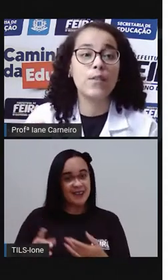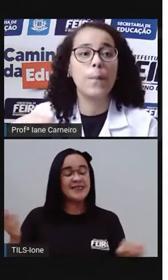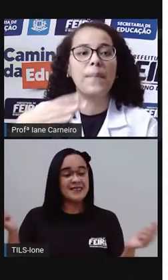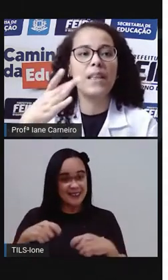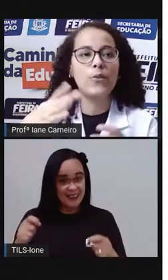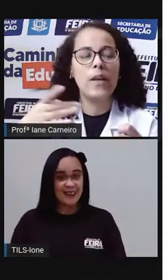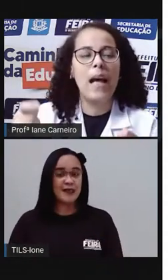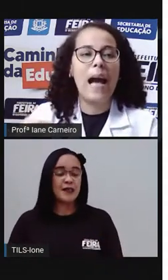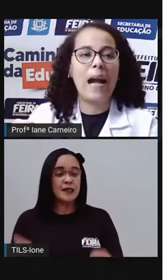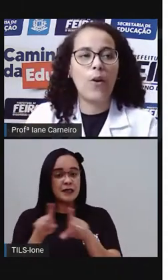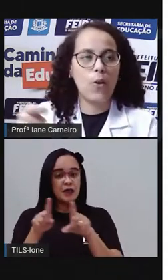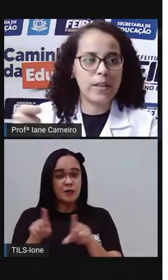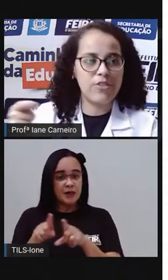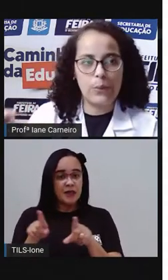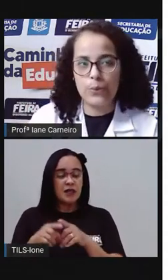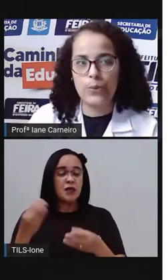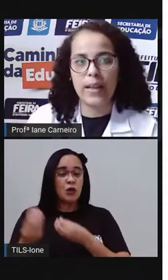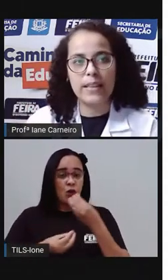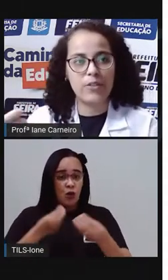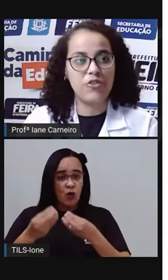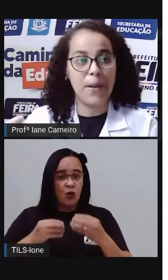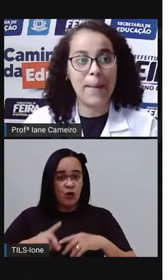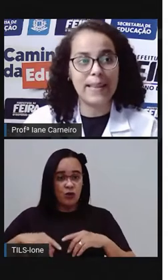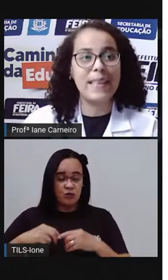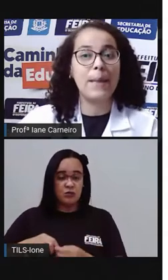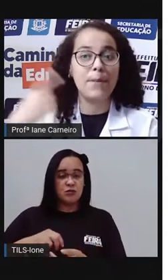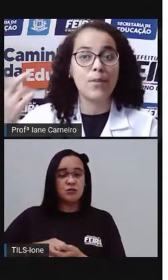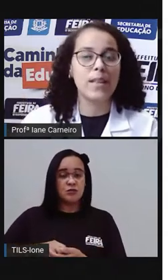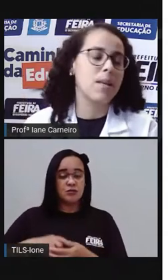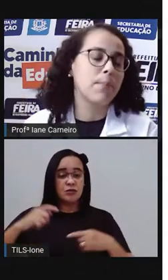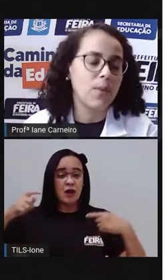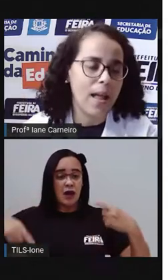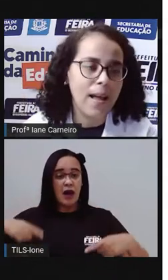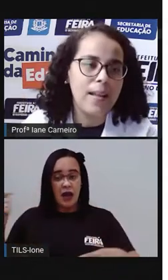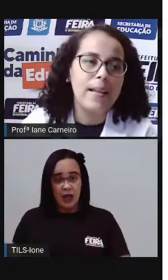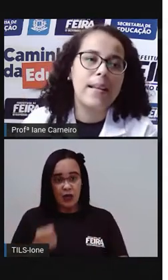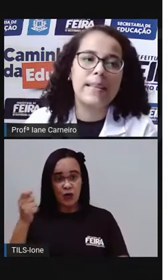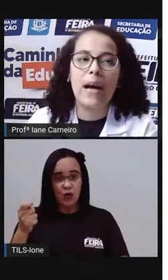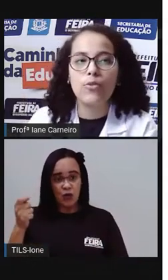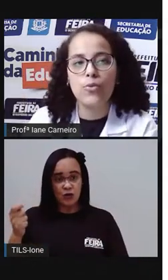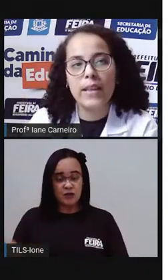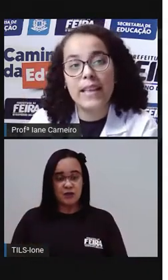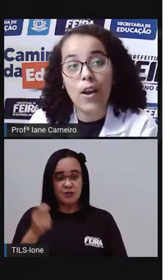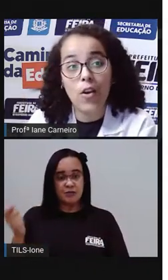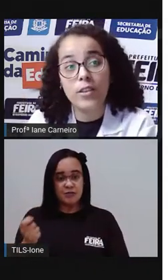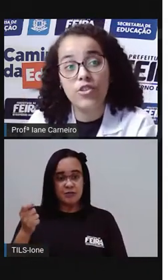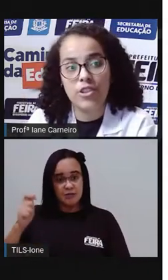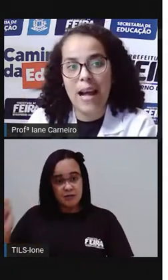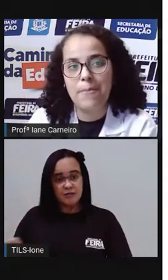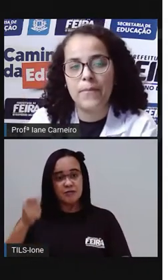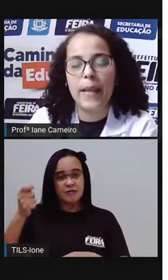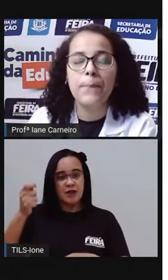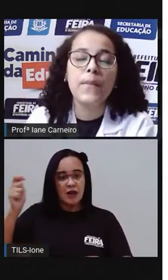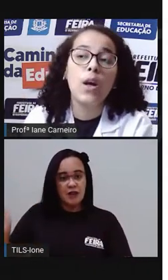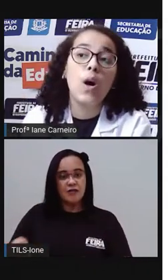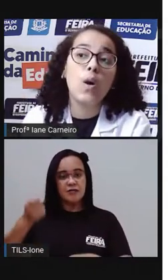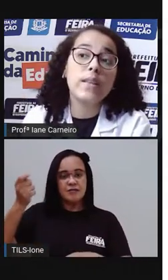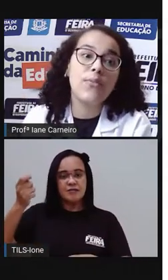forma é ir subindo a corda de altura, então a gente vai batendo e a pessoa tem que pular da altura em que a corda está.